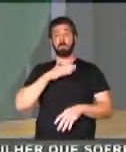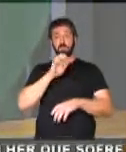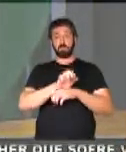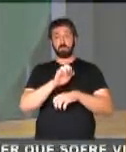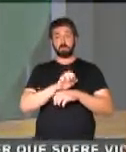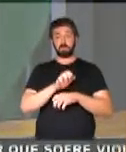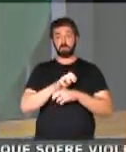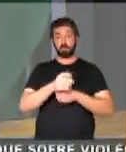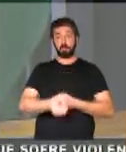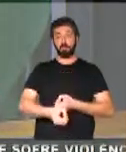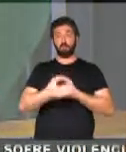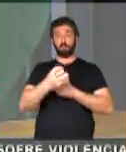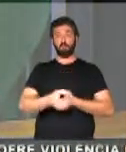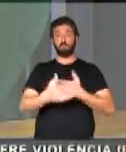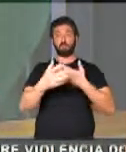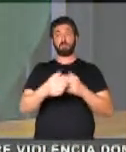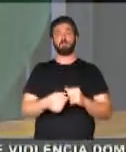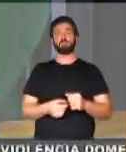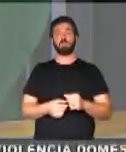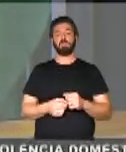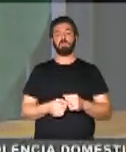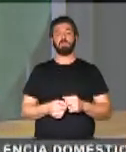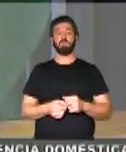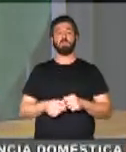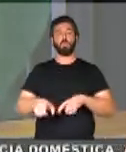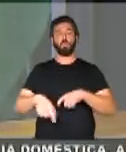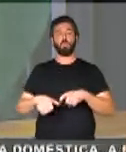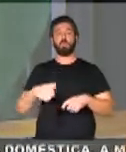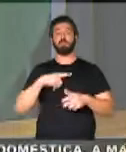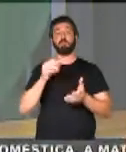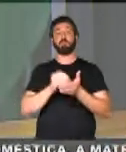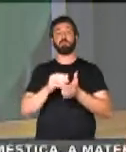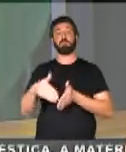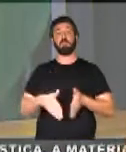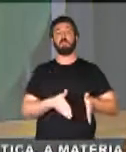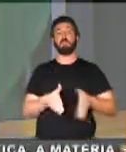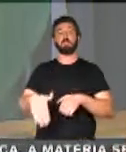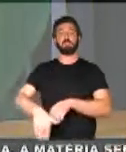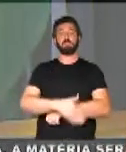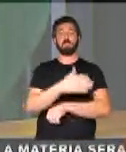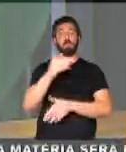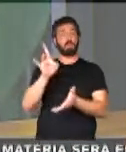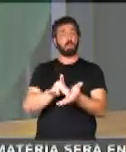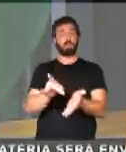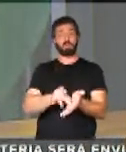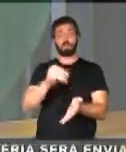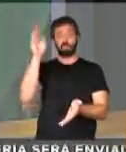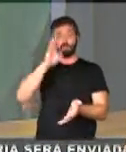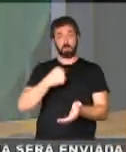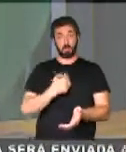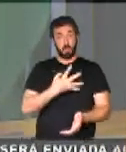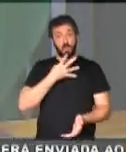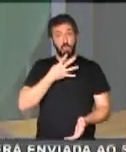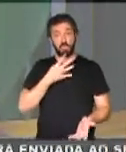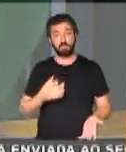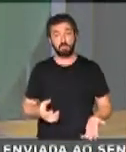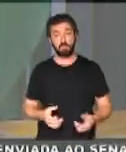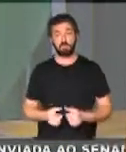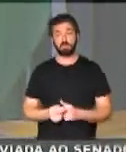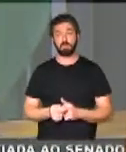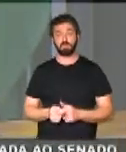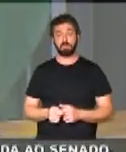estado, os produtores rurais vivem ilhados a maior parte do ano por falta de estradas. Essa é a realidade do Brasil que eu conheço.